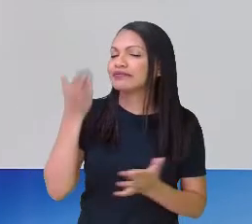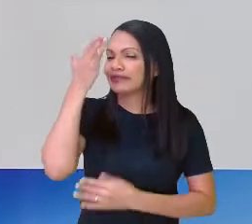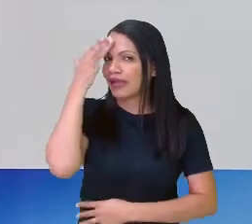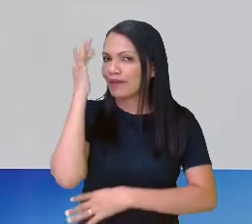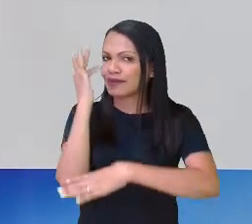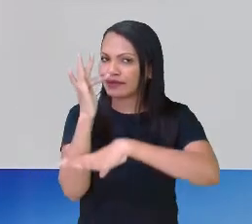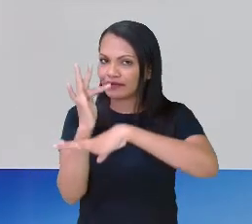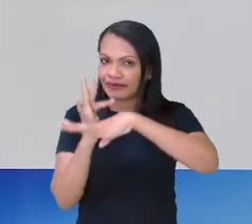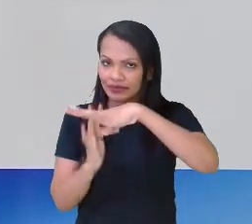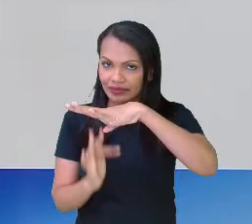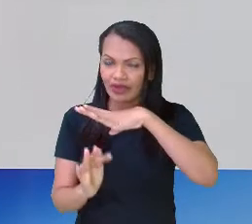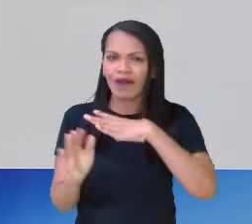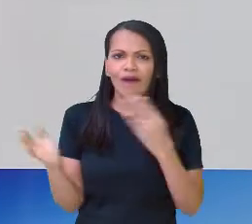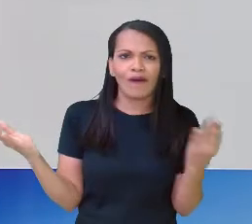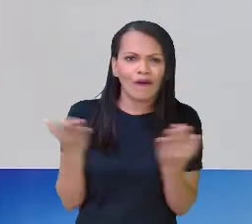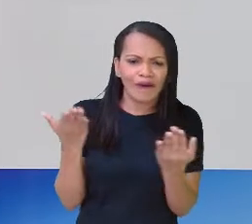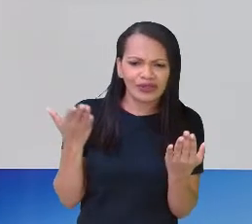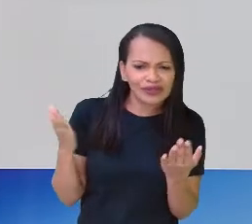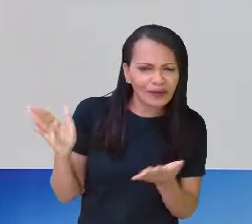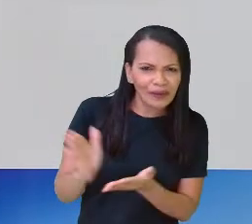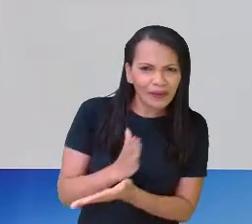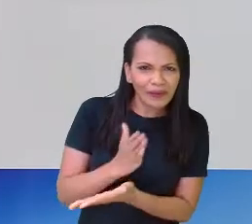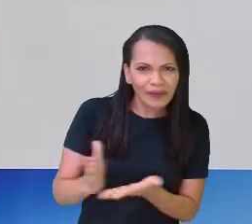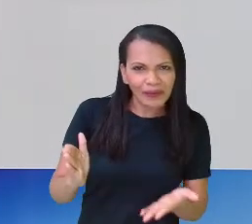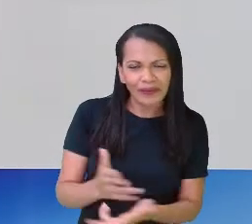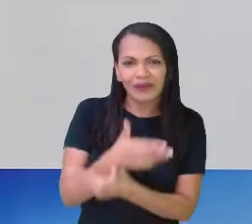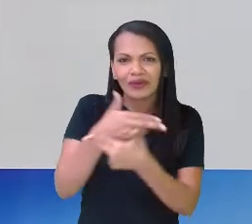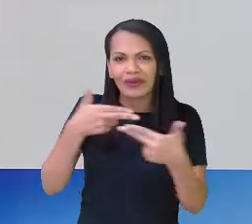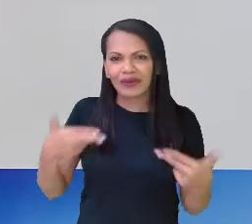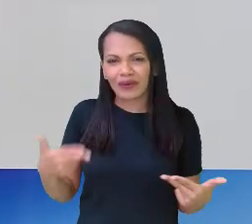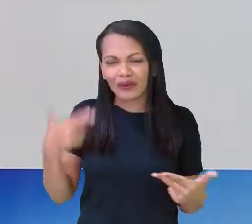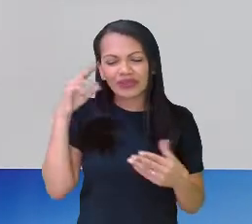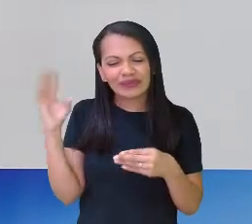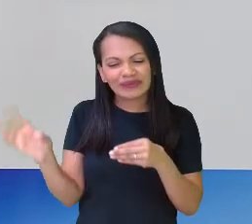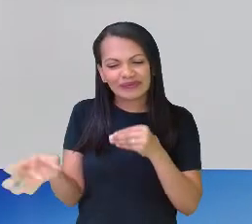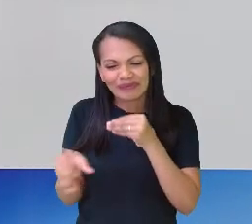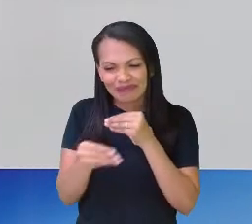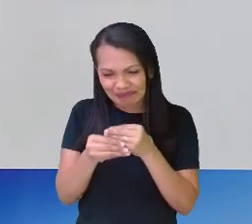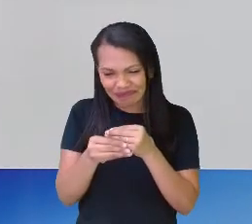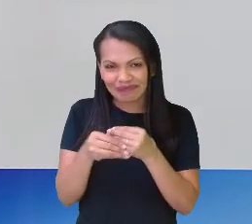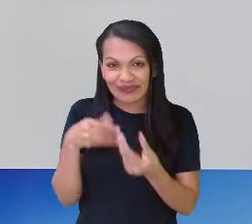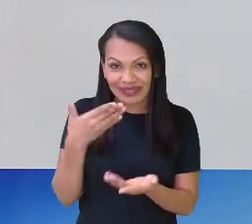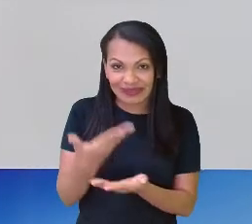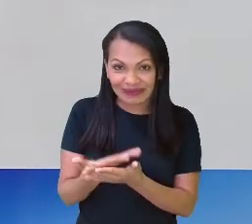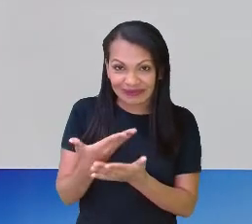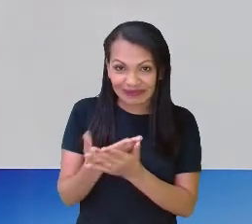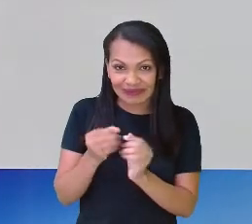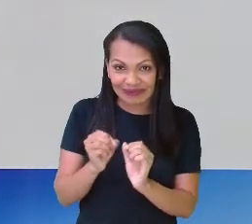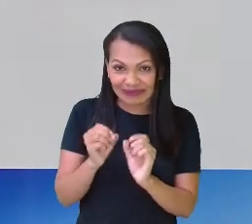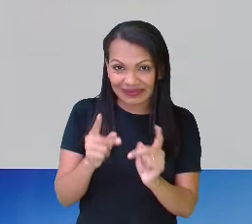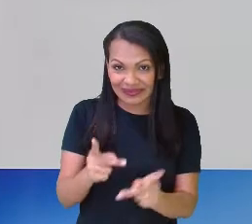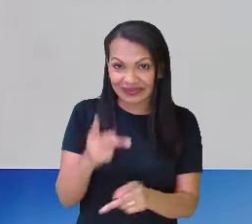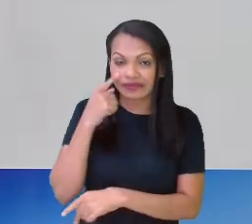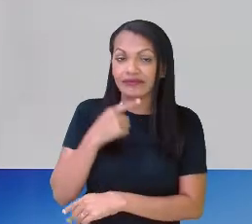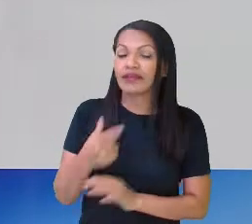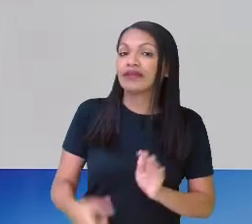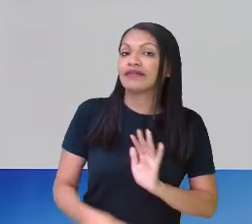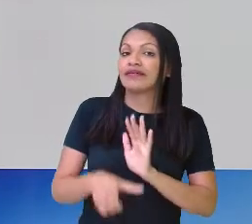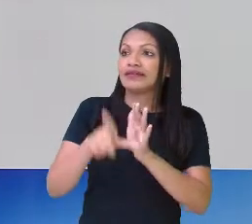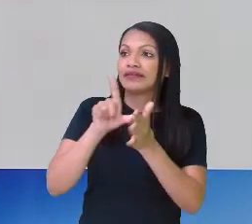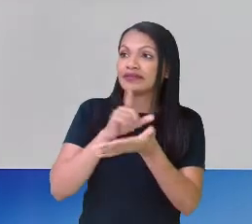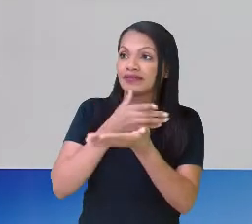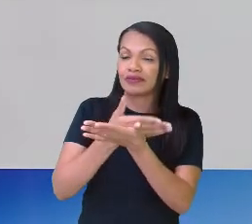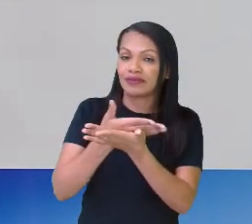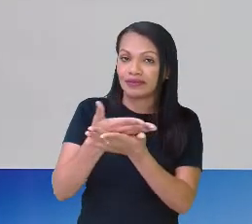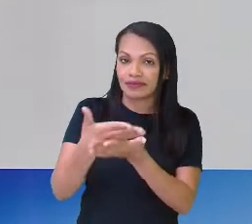assunto. Hoje a gente só vai colocar umas coisinhas para incrementar a nossa aula, beleza? Antes de a gente